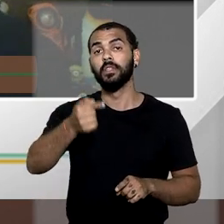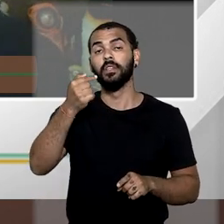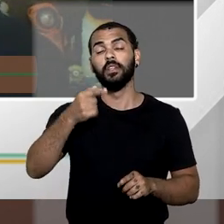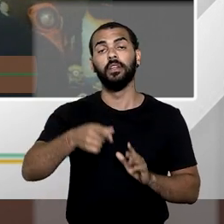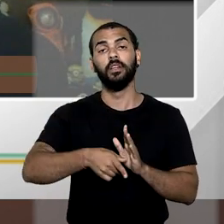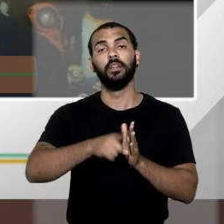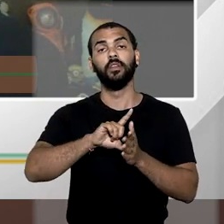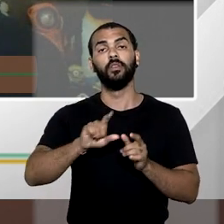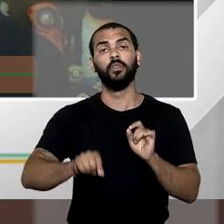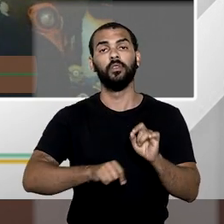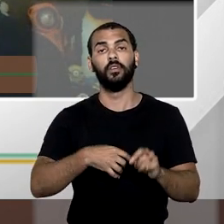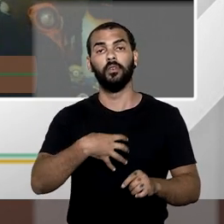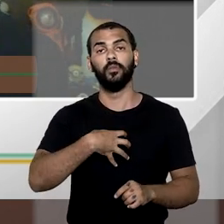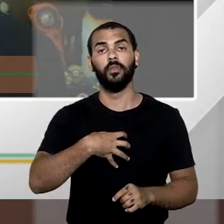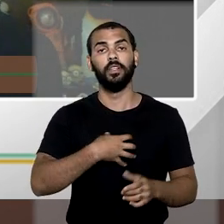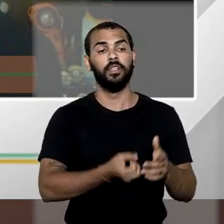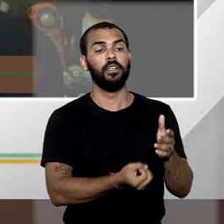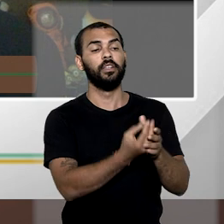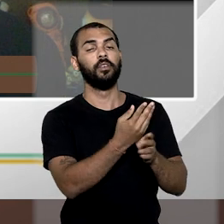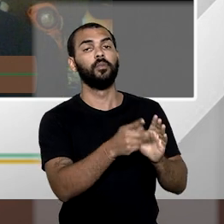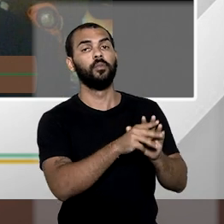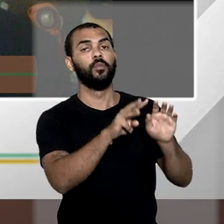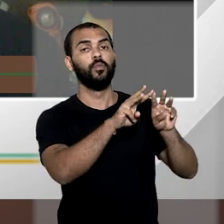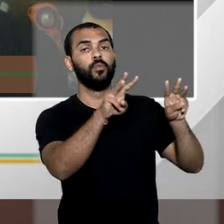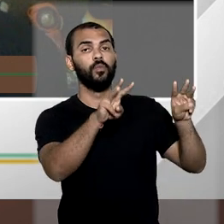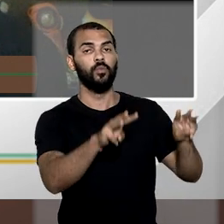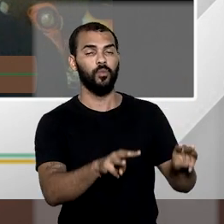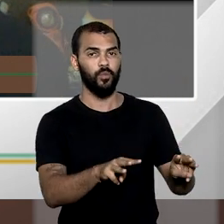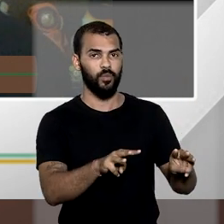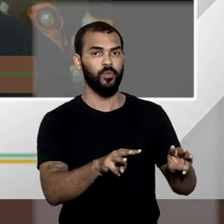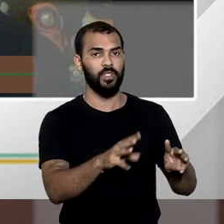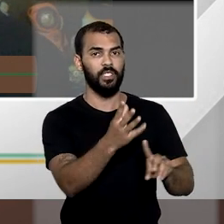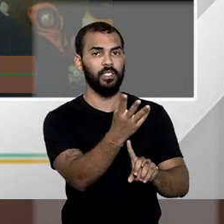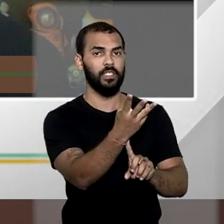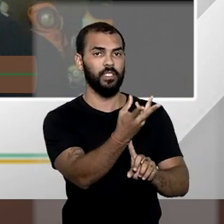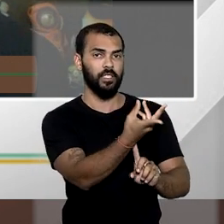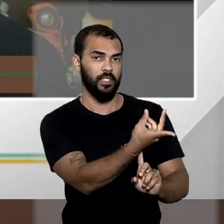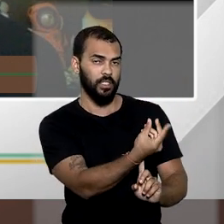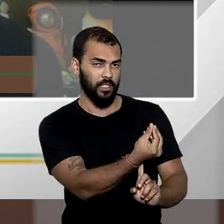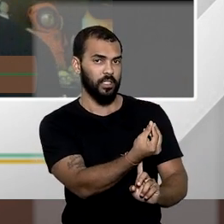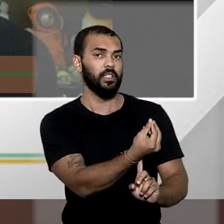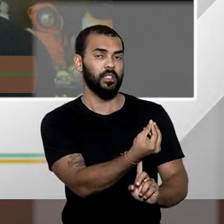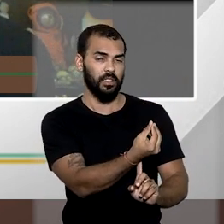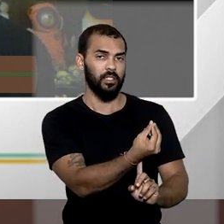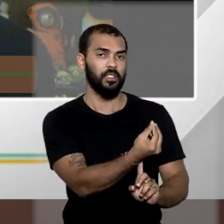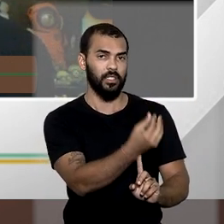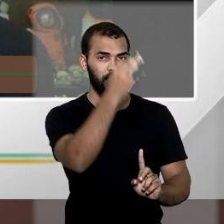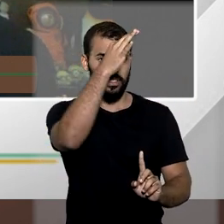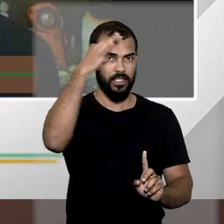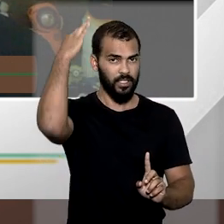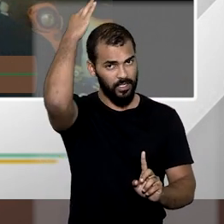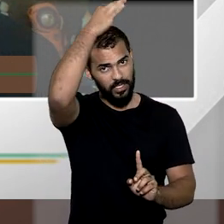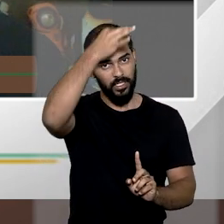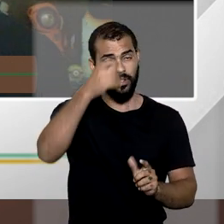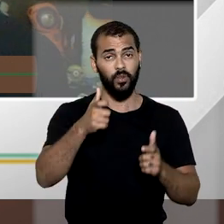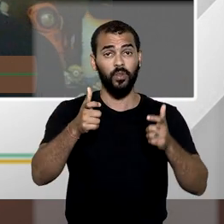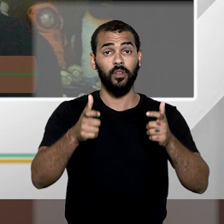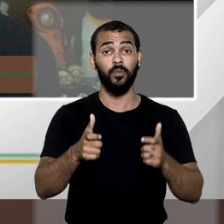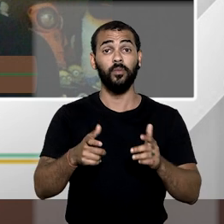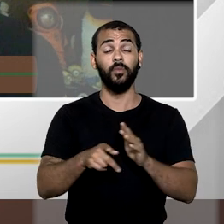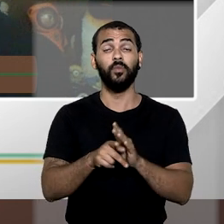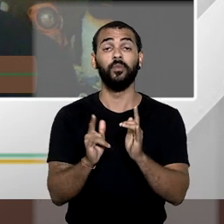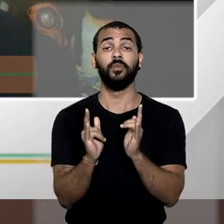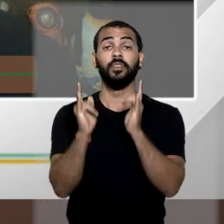o Estado da Bahia tinha criado um museu de arte sacra num dos mais belos casarões de Salvador, que é o Solar do União.